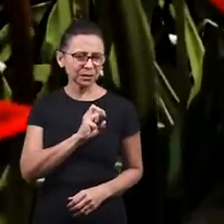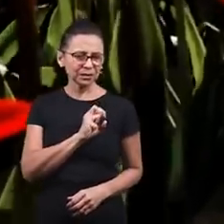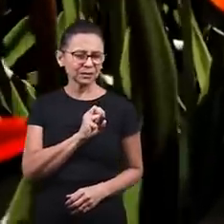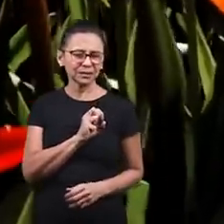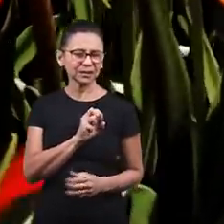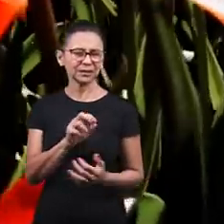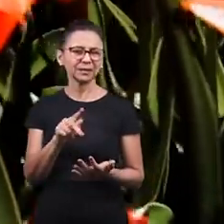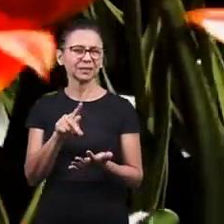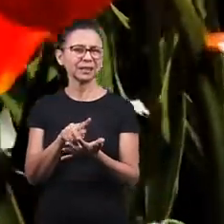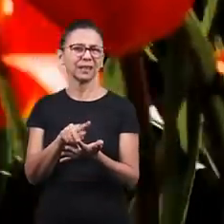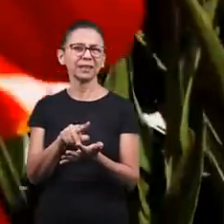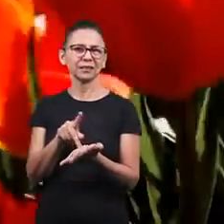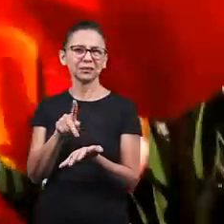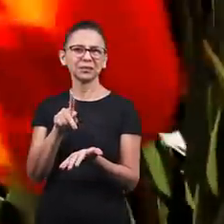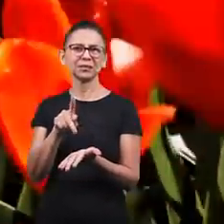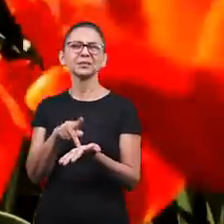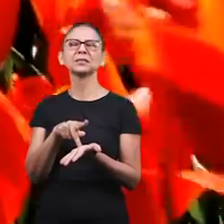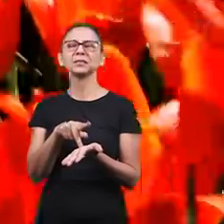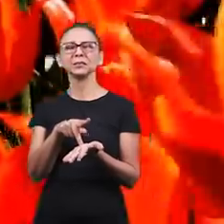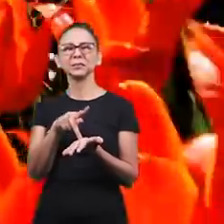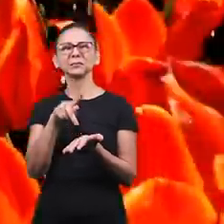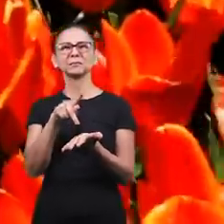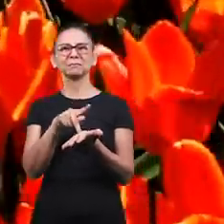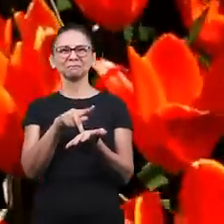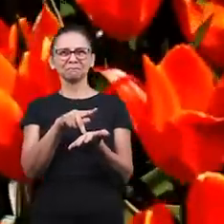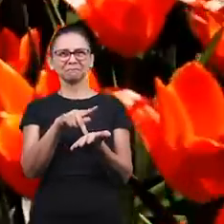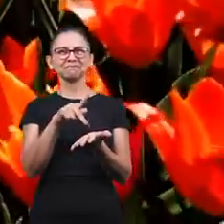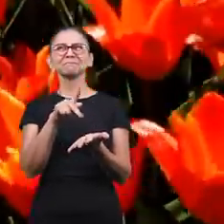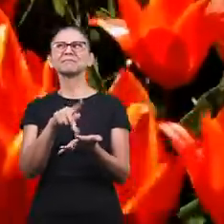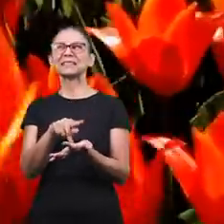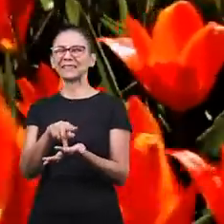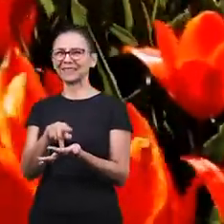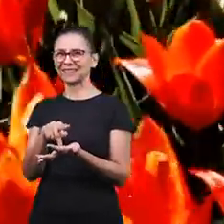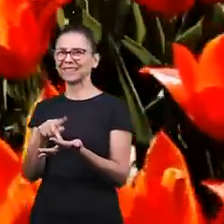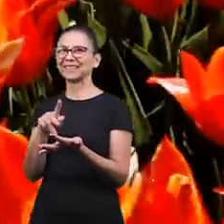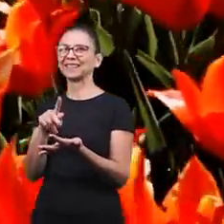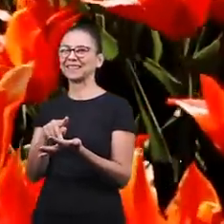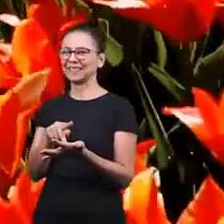Amor tão sincero